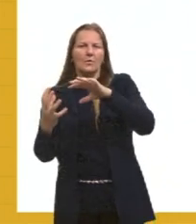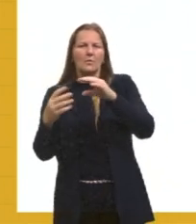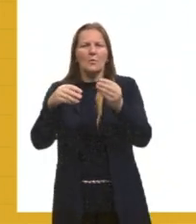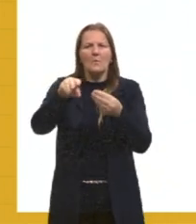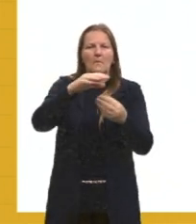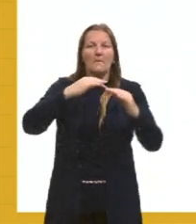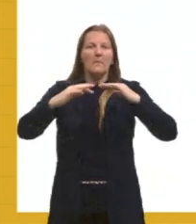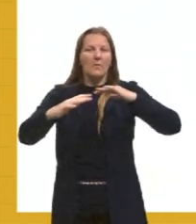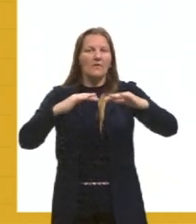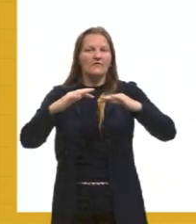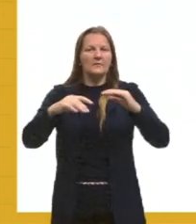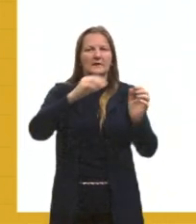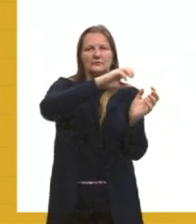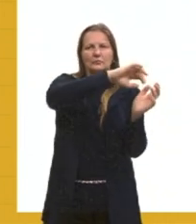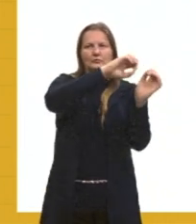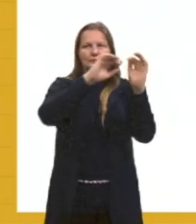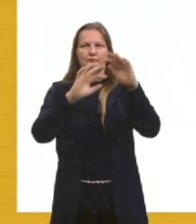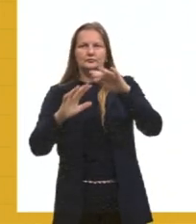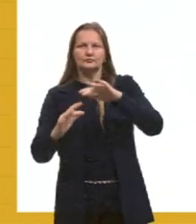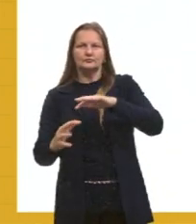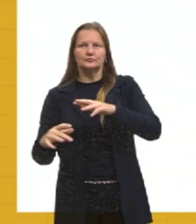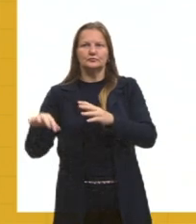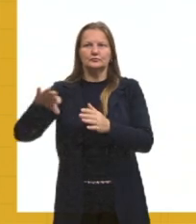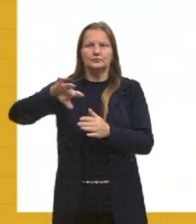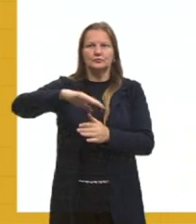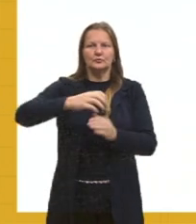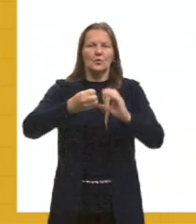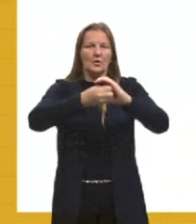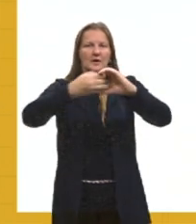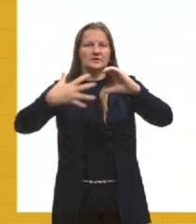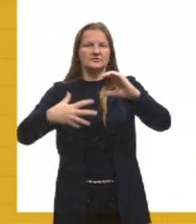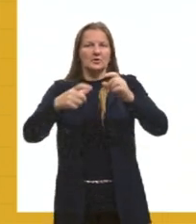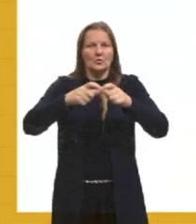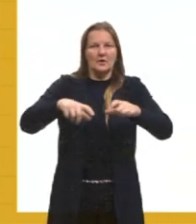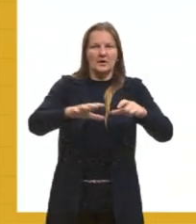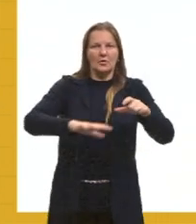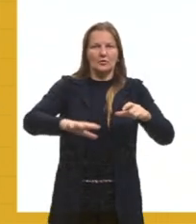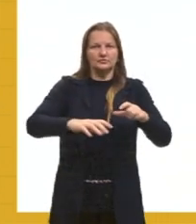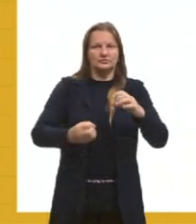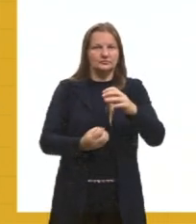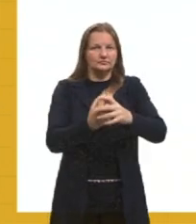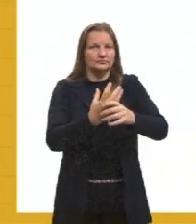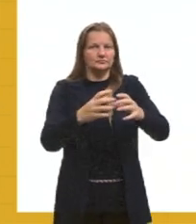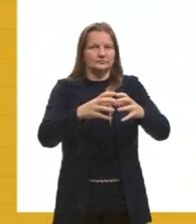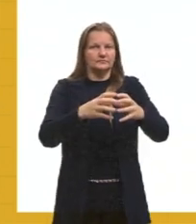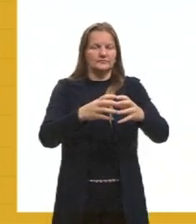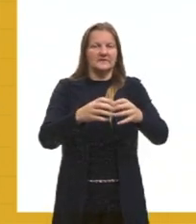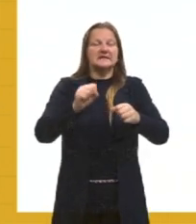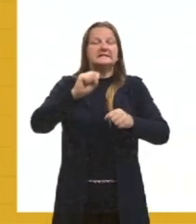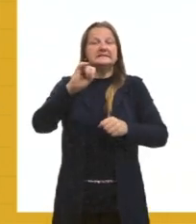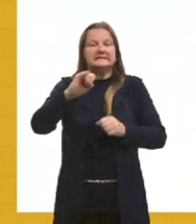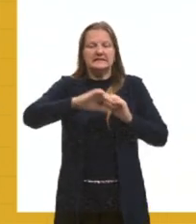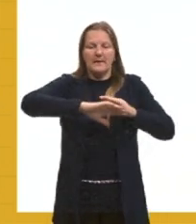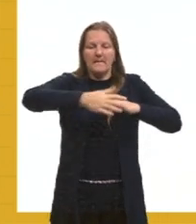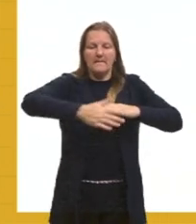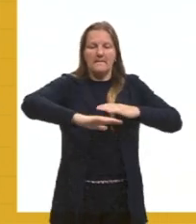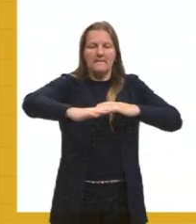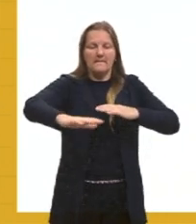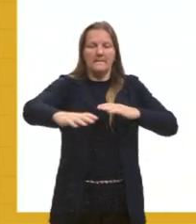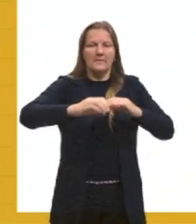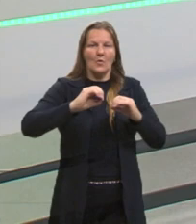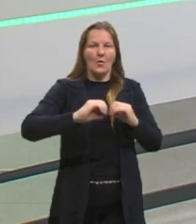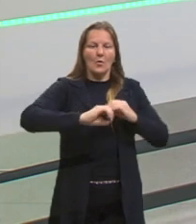soltam e carregam as características local que elas foram formadas, né? Se for em cima do oceano, é úmida.